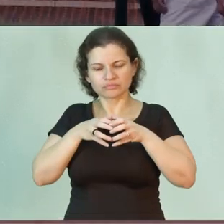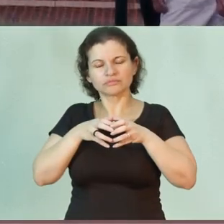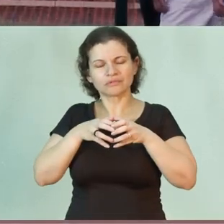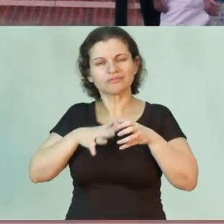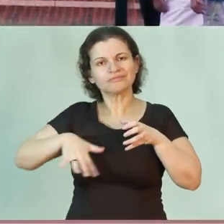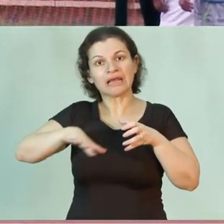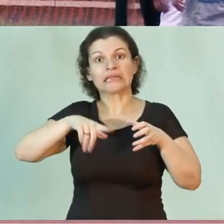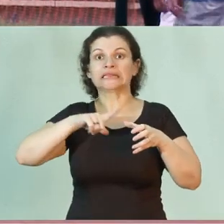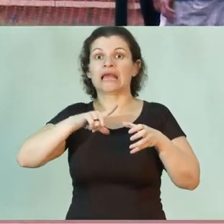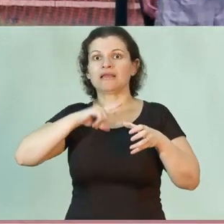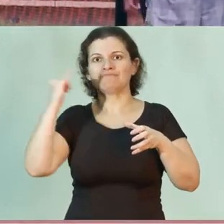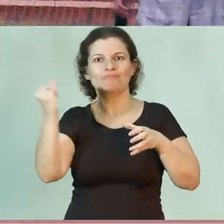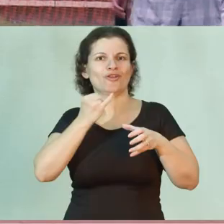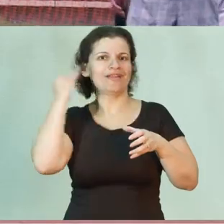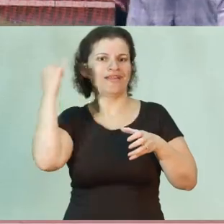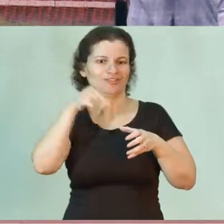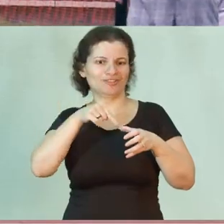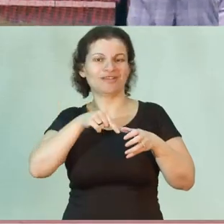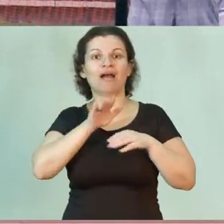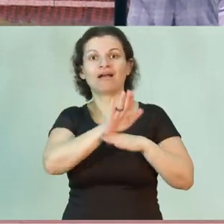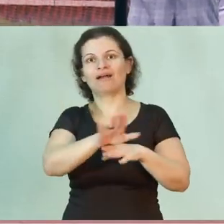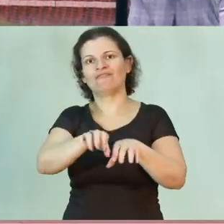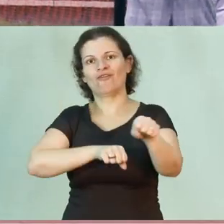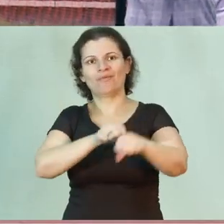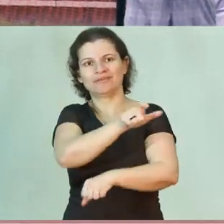tem um papel muito importante nessa formação.